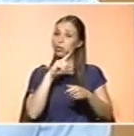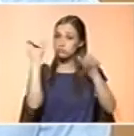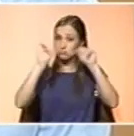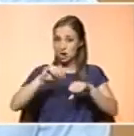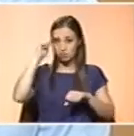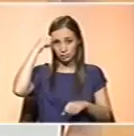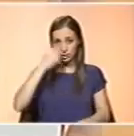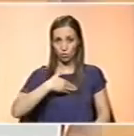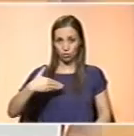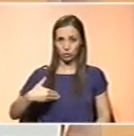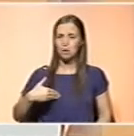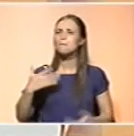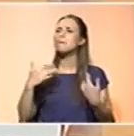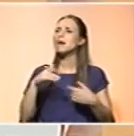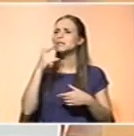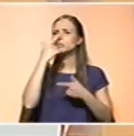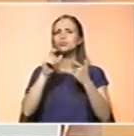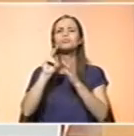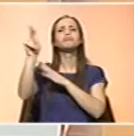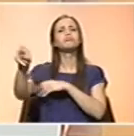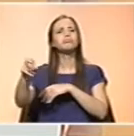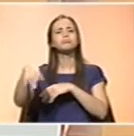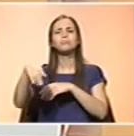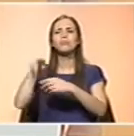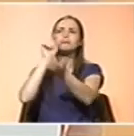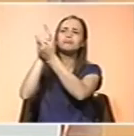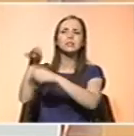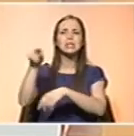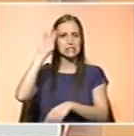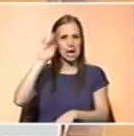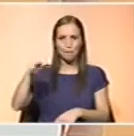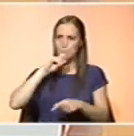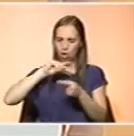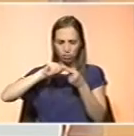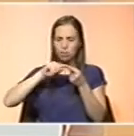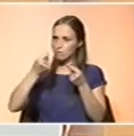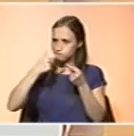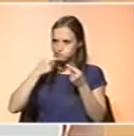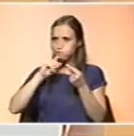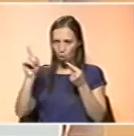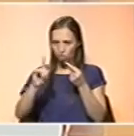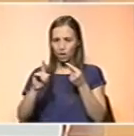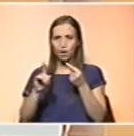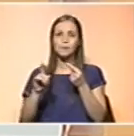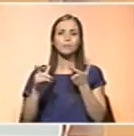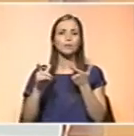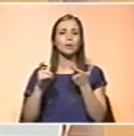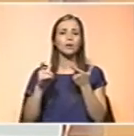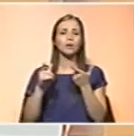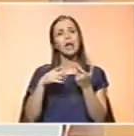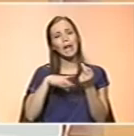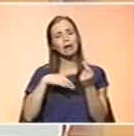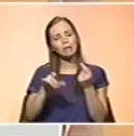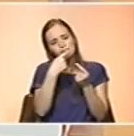procuram-no para se informarem ou para saberem se podem tomar determinado suplemento? Ou porque querem tomar determinado suplemento